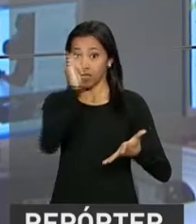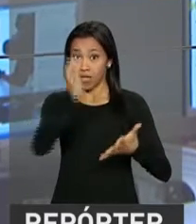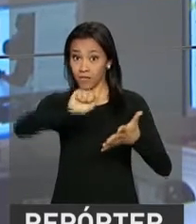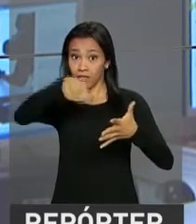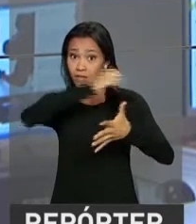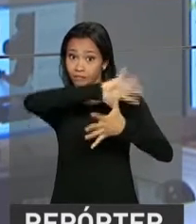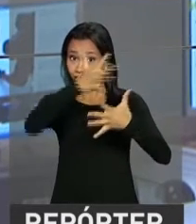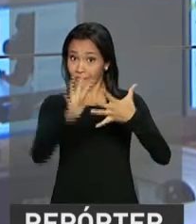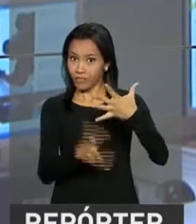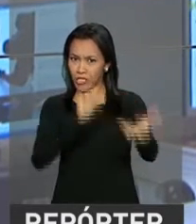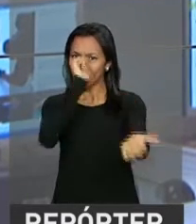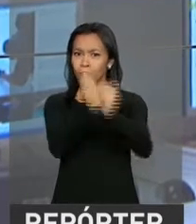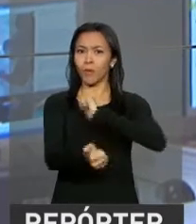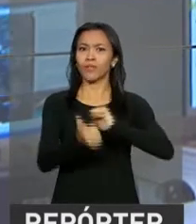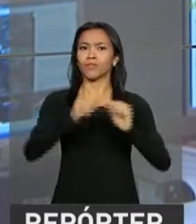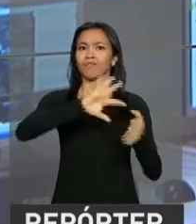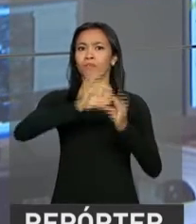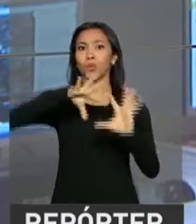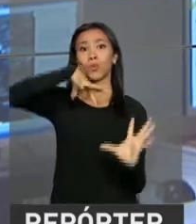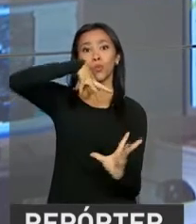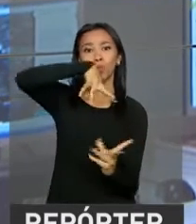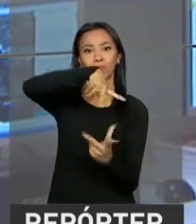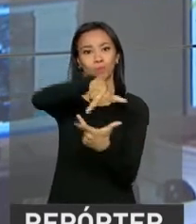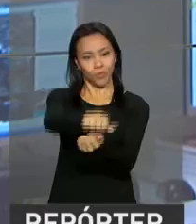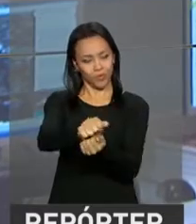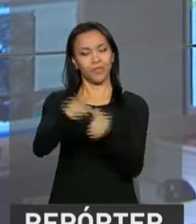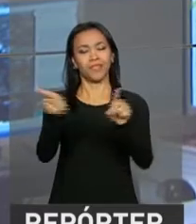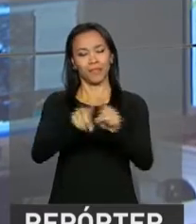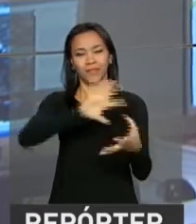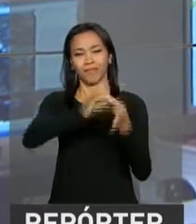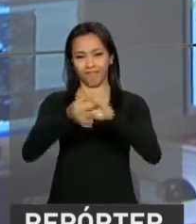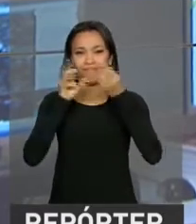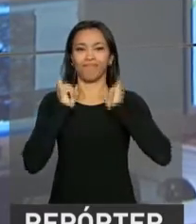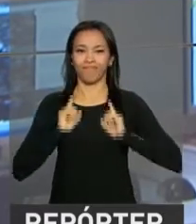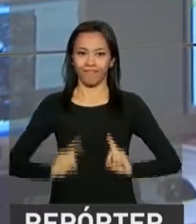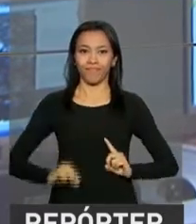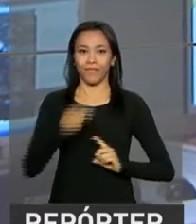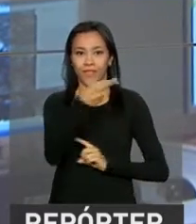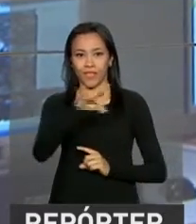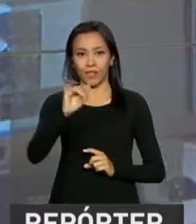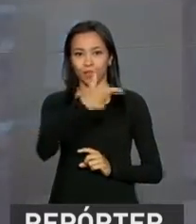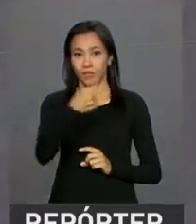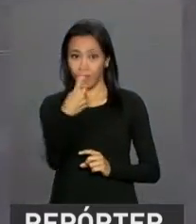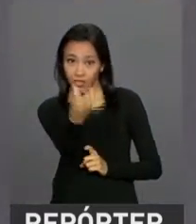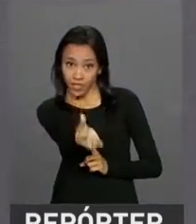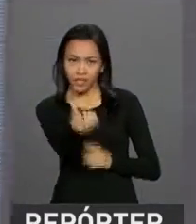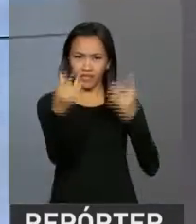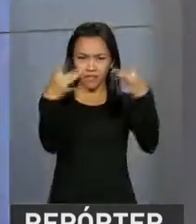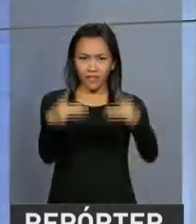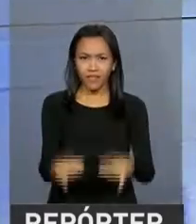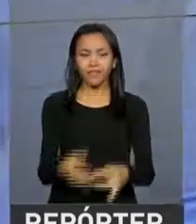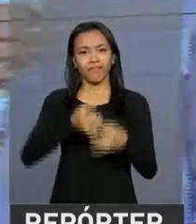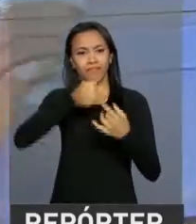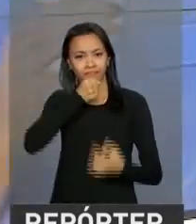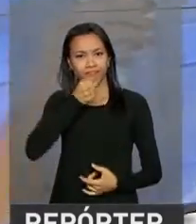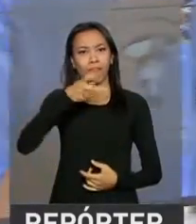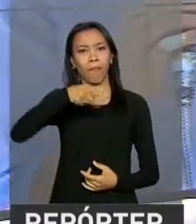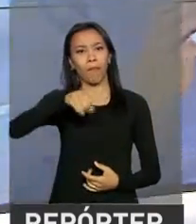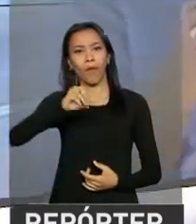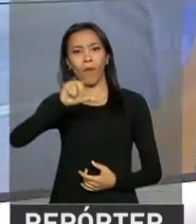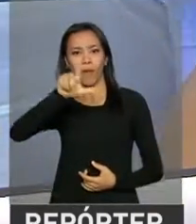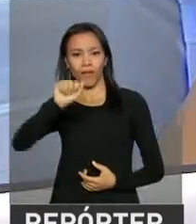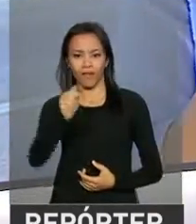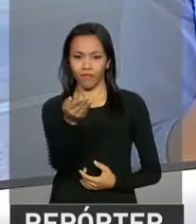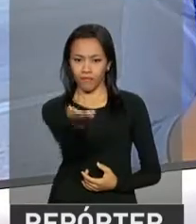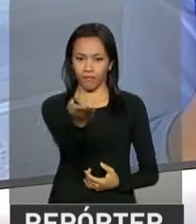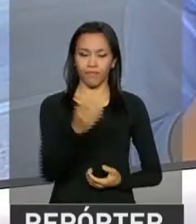maior evento esportivo do mundo, os Jogos Olímpicos e Paralímpicos Rio 2016. Vamos saber os detalhes com Paola De Hort. Oi, Paola.